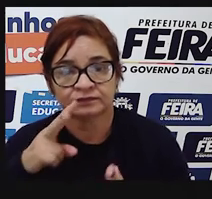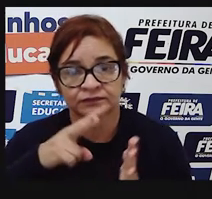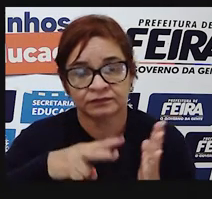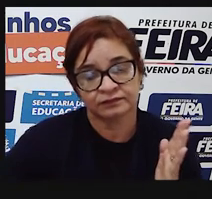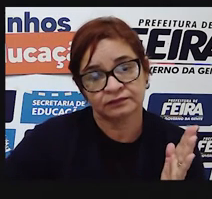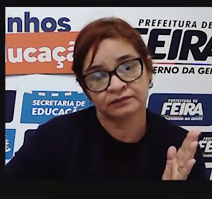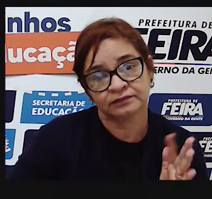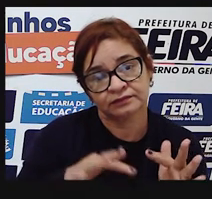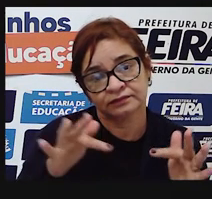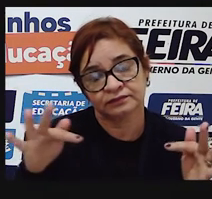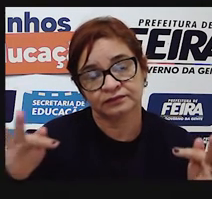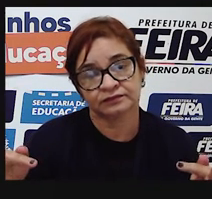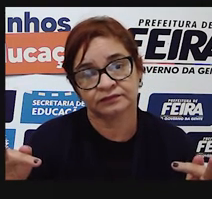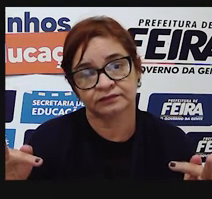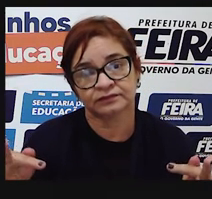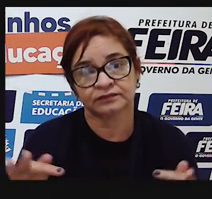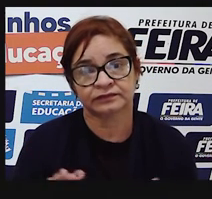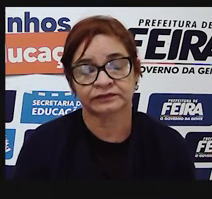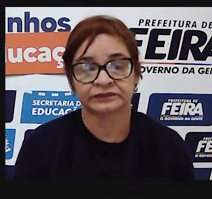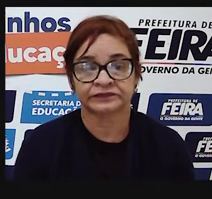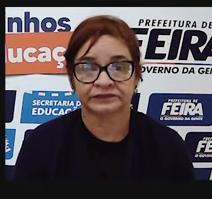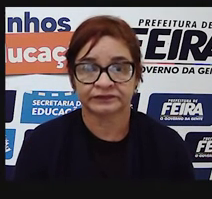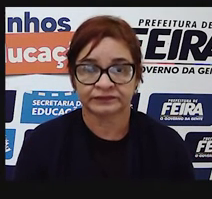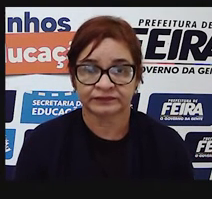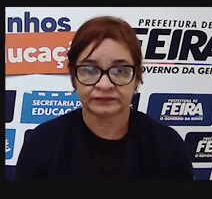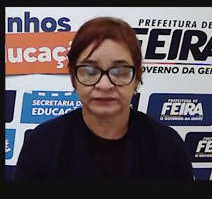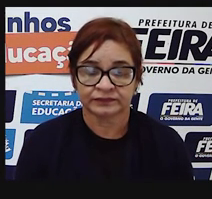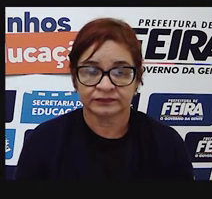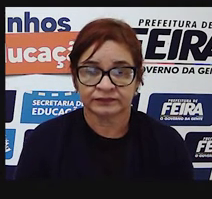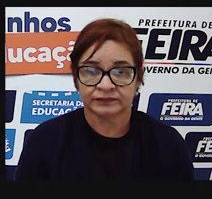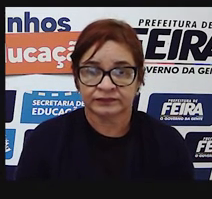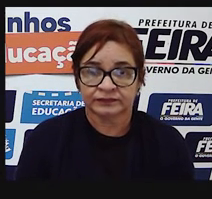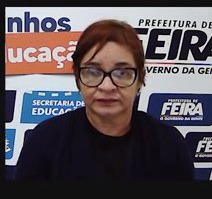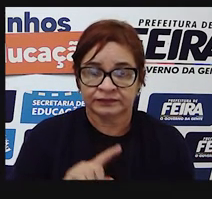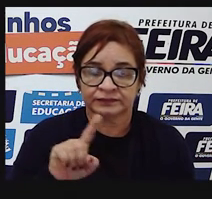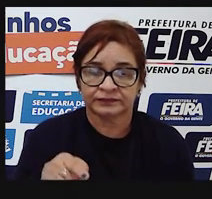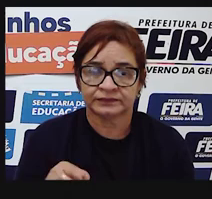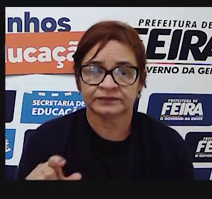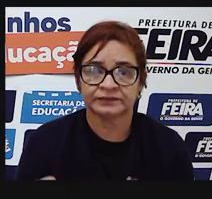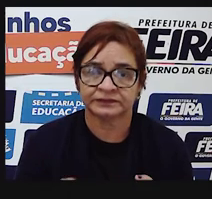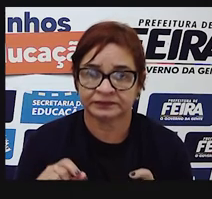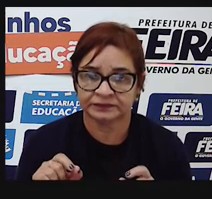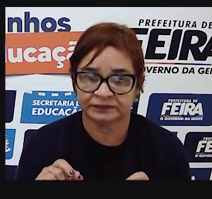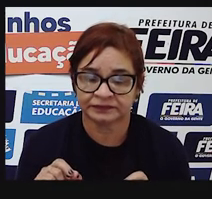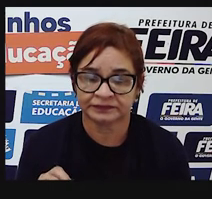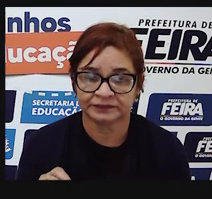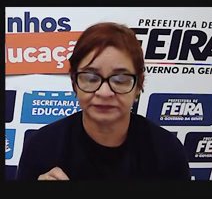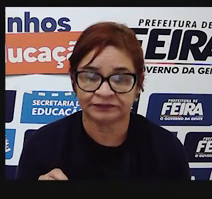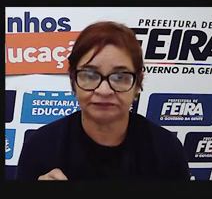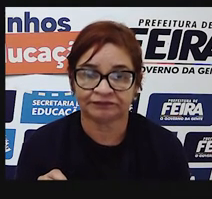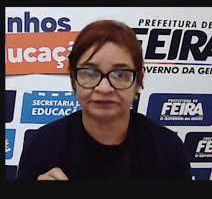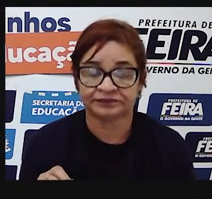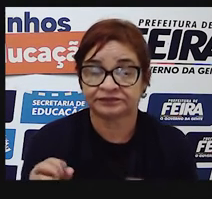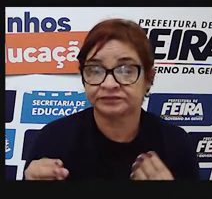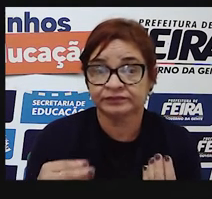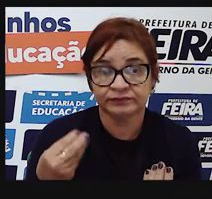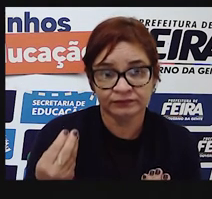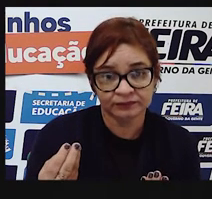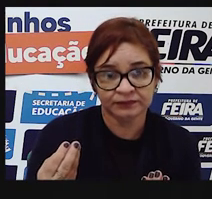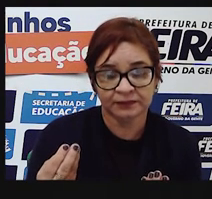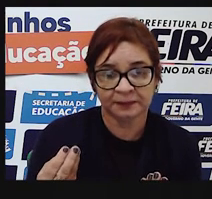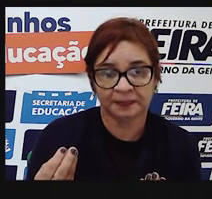subsequentes. Usa-se a vírgula para? Primeiro. Então, vamos ver quando é que as vírgulas,